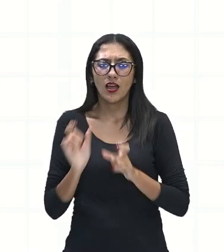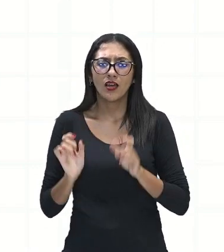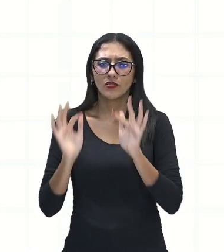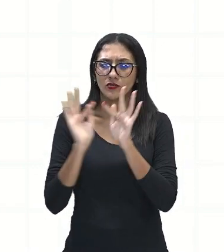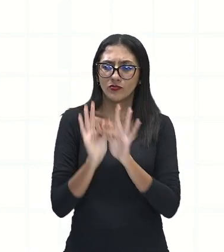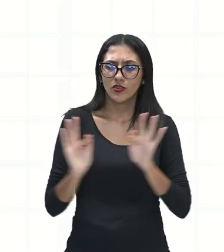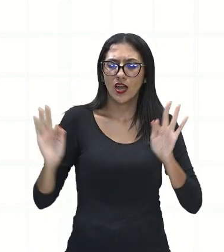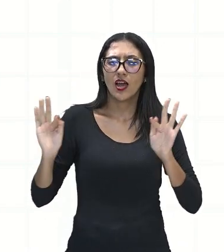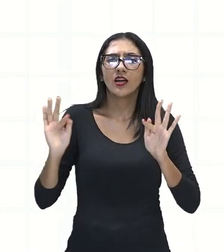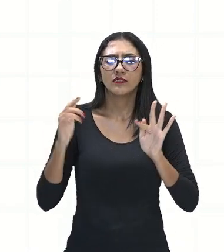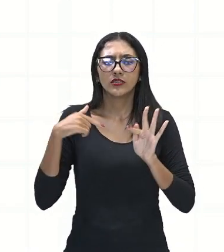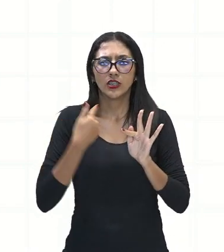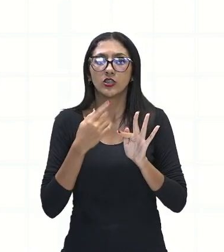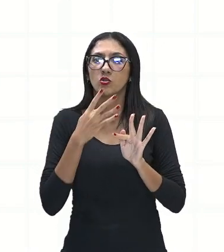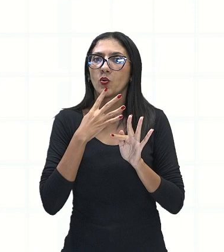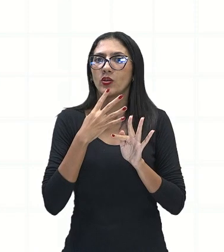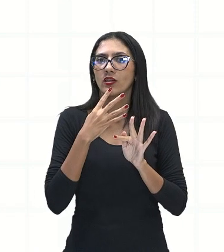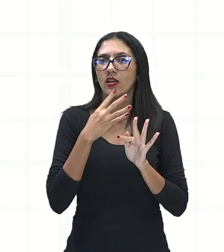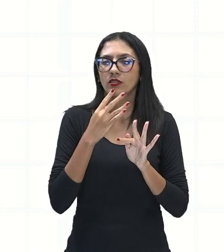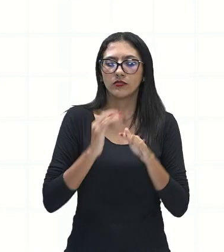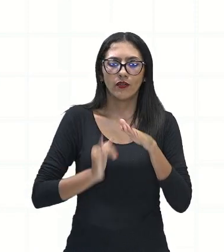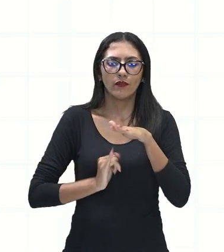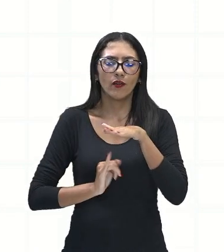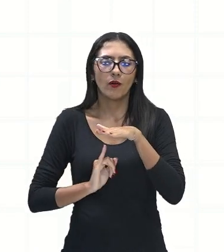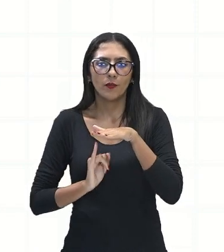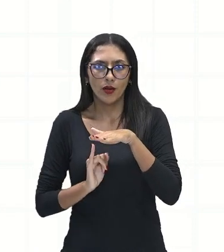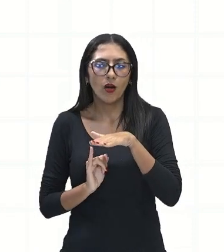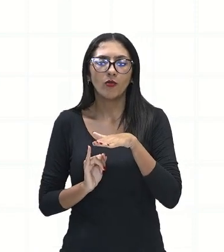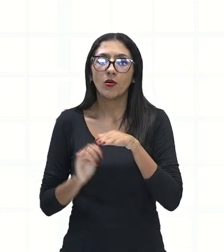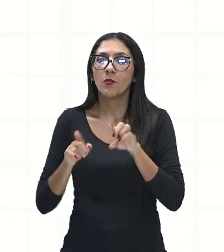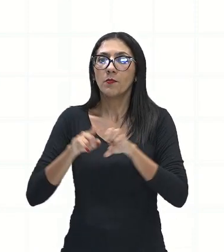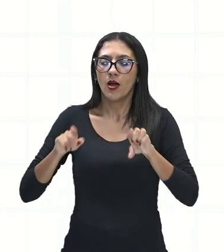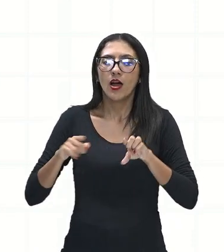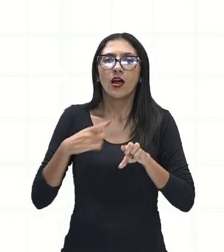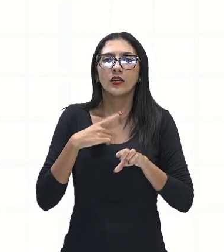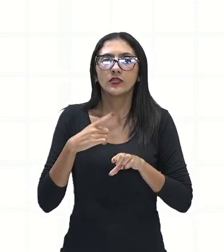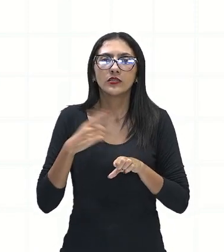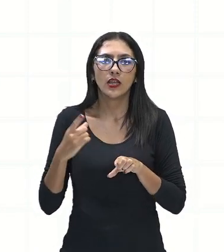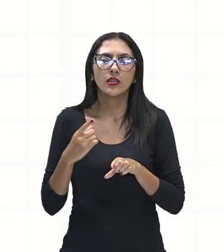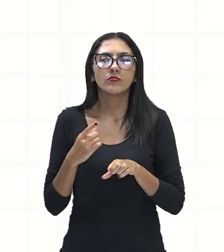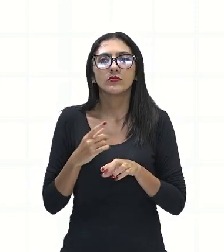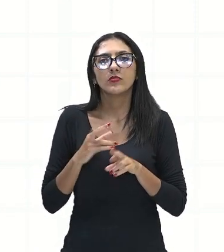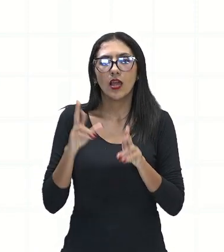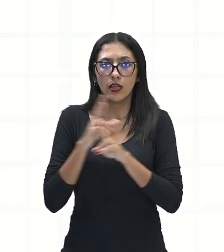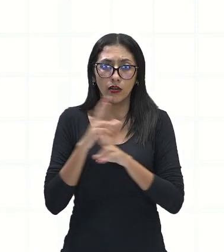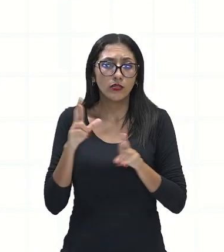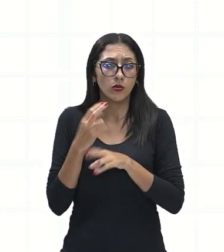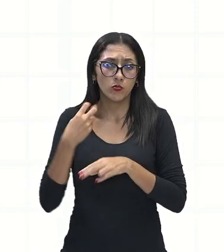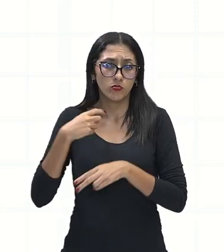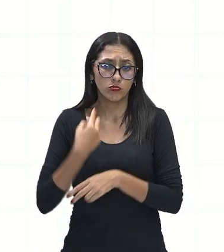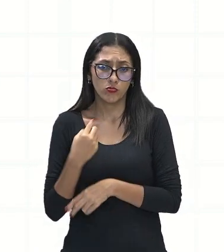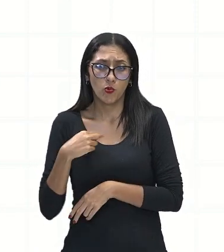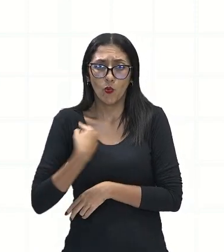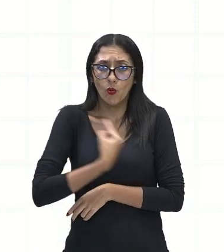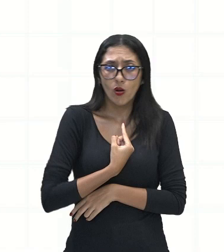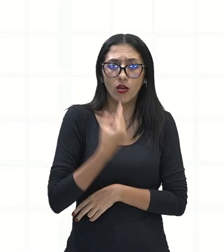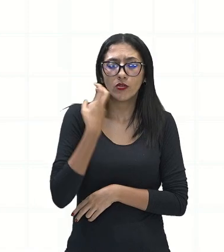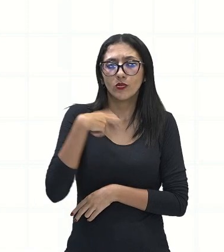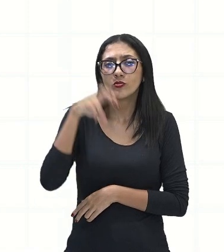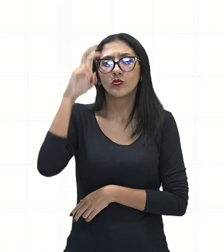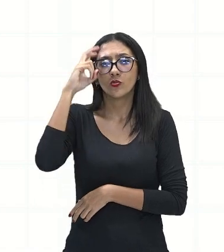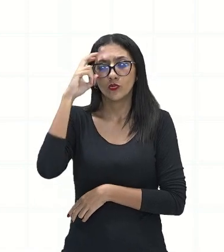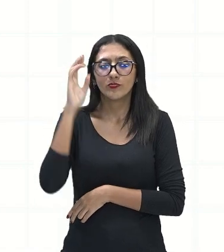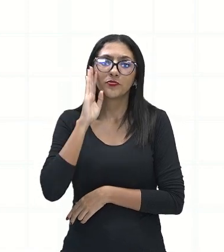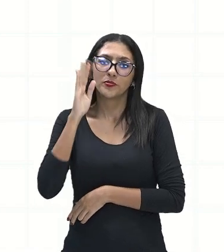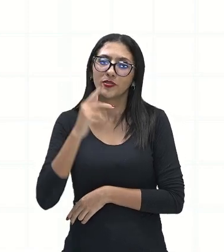frases que nós conhecemos, que fazem parte da nossa realidade cultural, né? Que faz parte aqui da nossa região